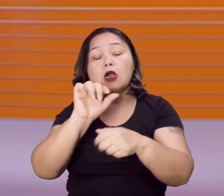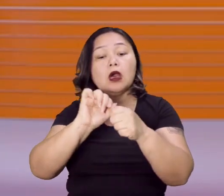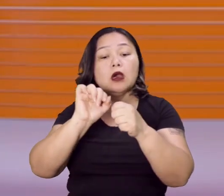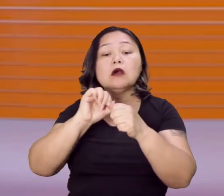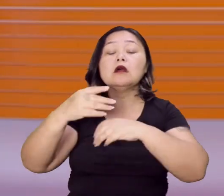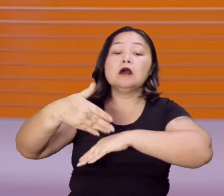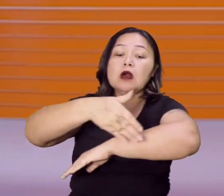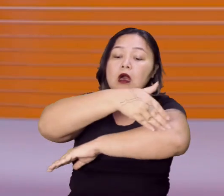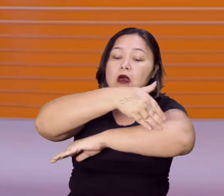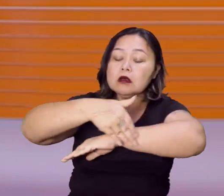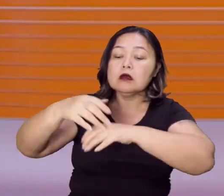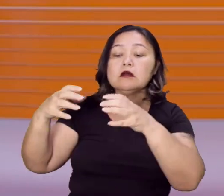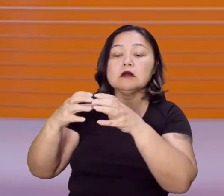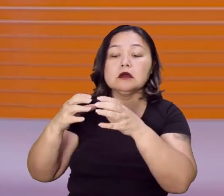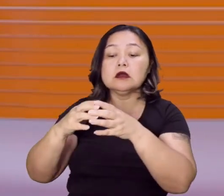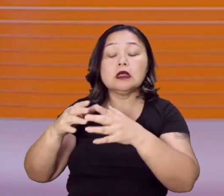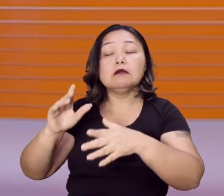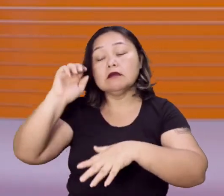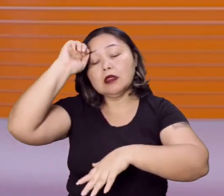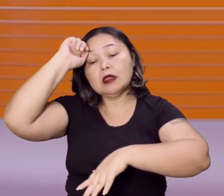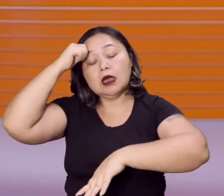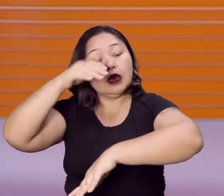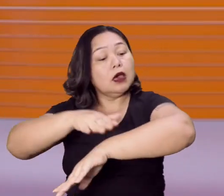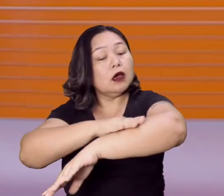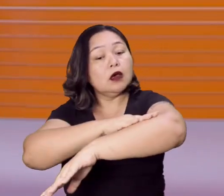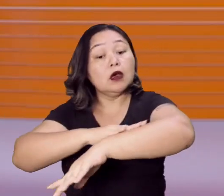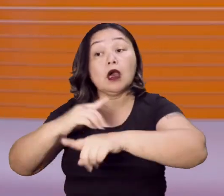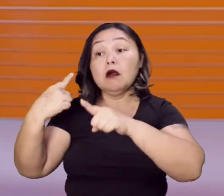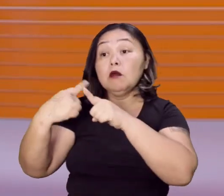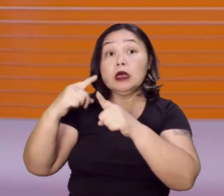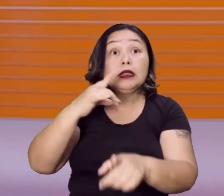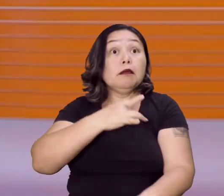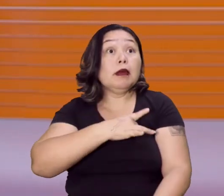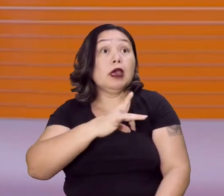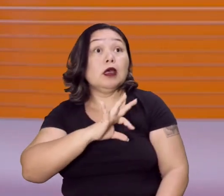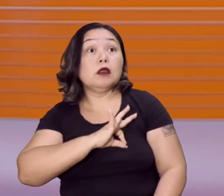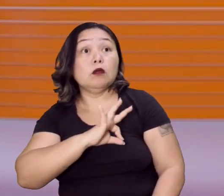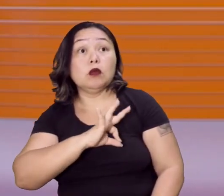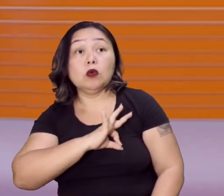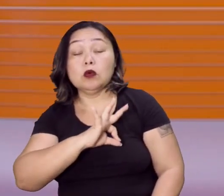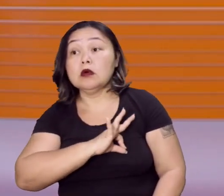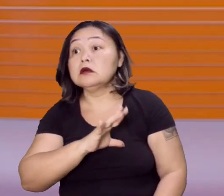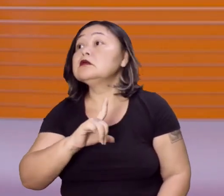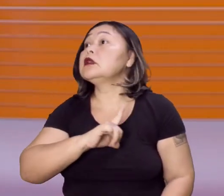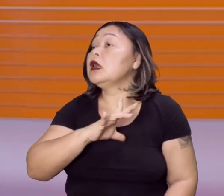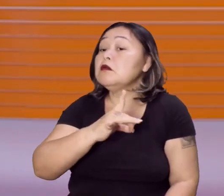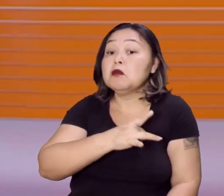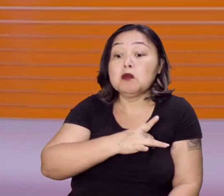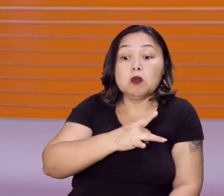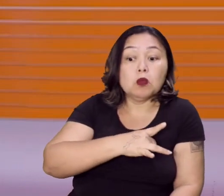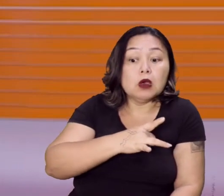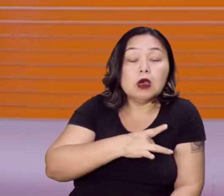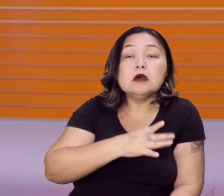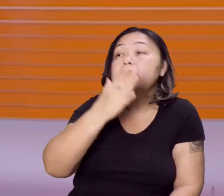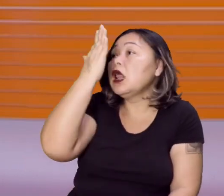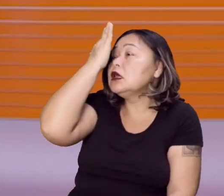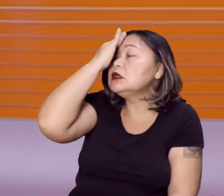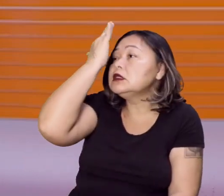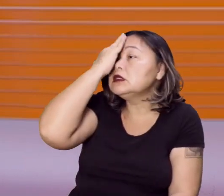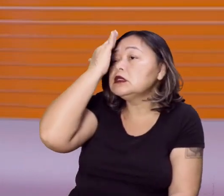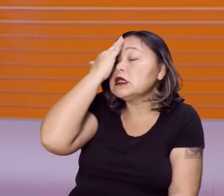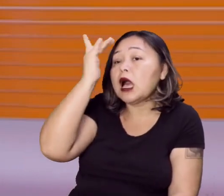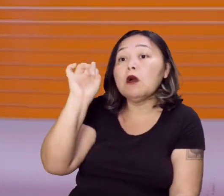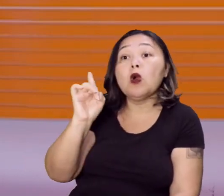um bairro onde tem muita gente negra. Por que eles têm medo da polícia? Gente, eles têm muito medo da polícia. Porque eles sabem